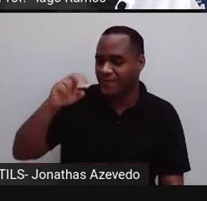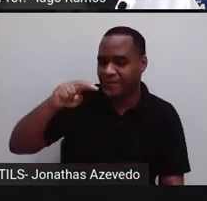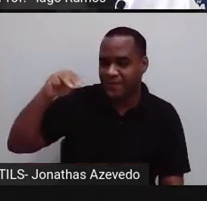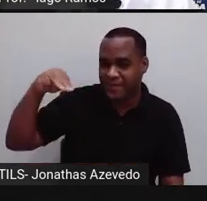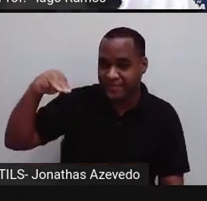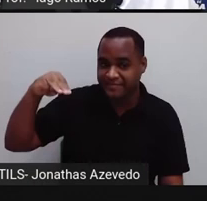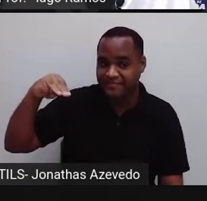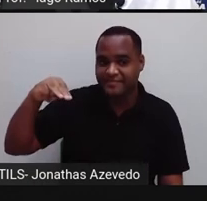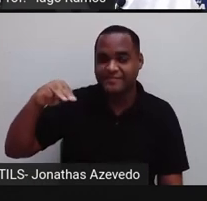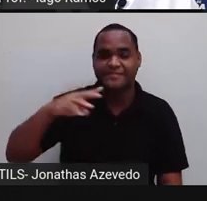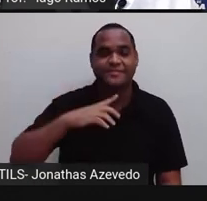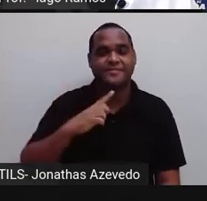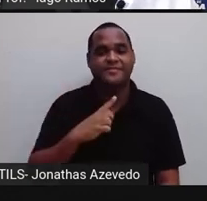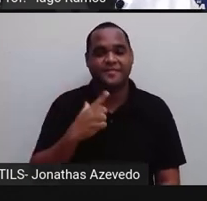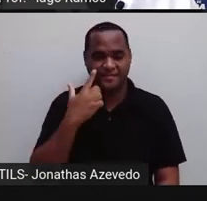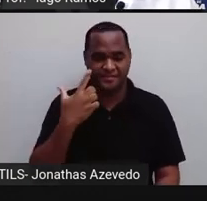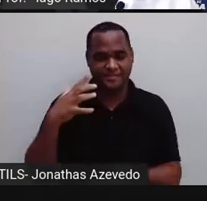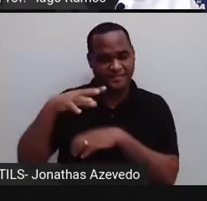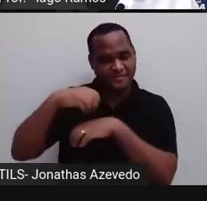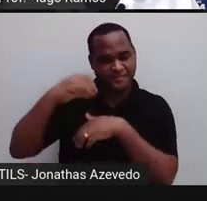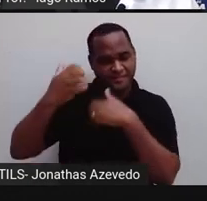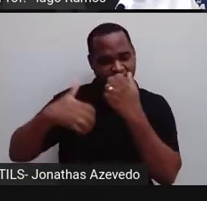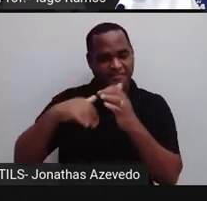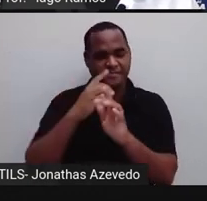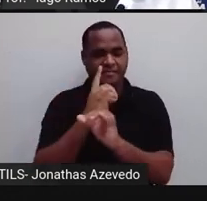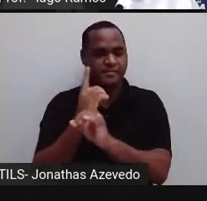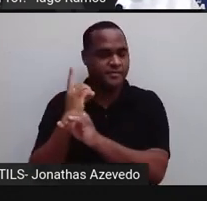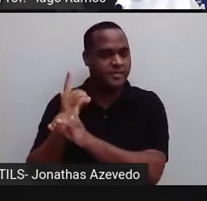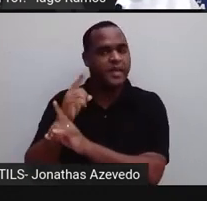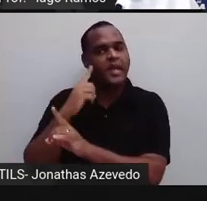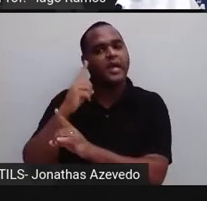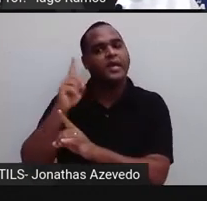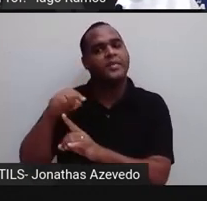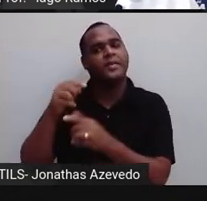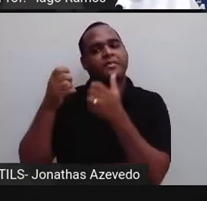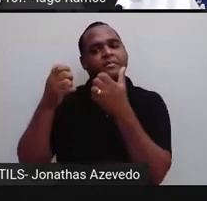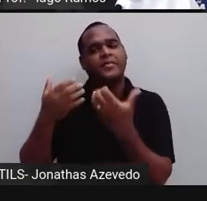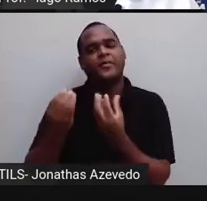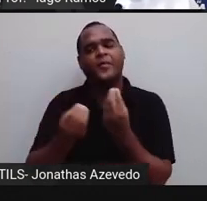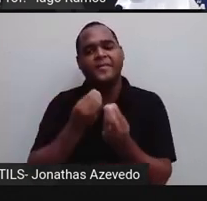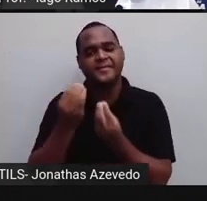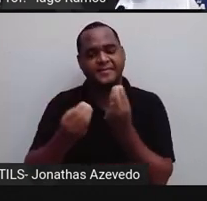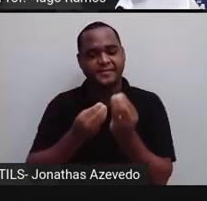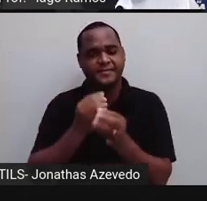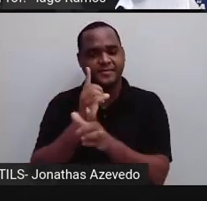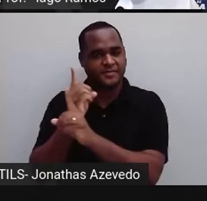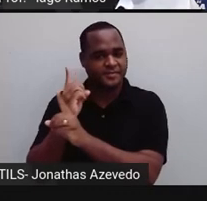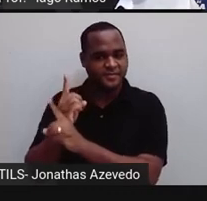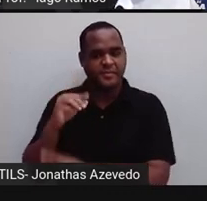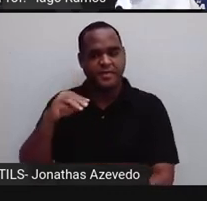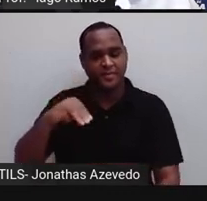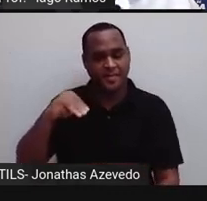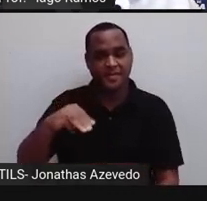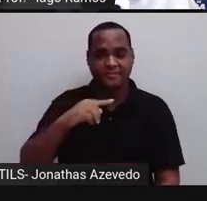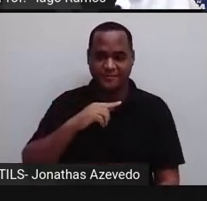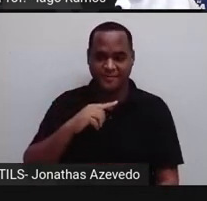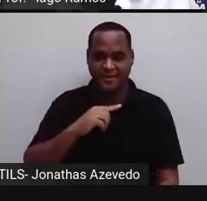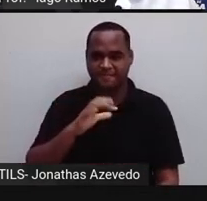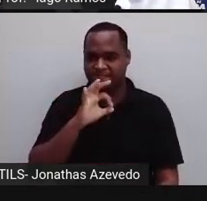nanômetros, e a gente vai encontrar essa medida em metro. Tá bom?